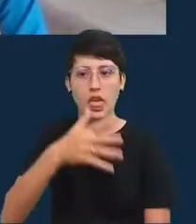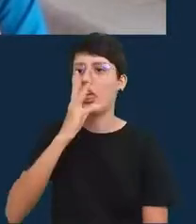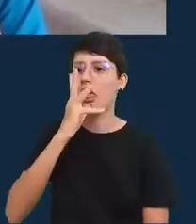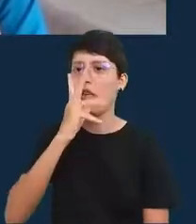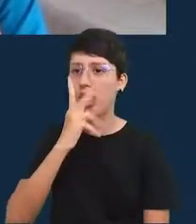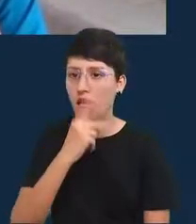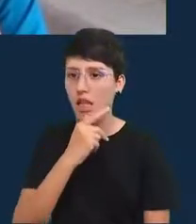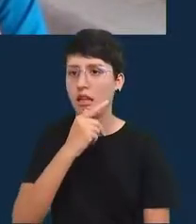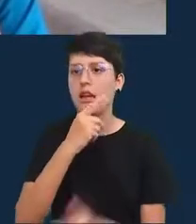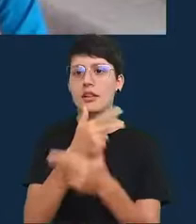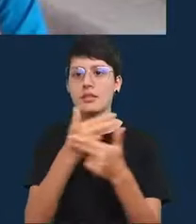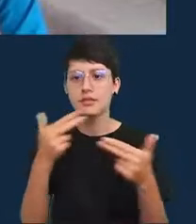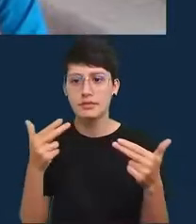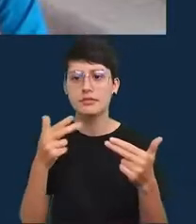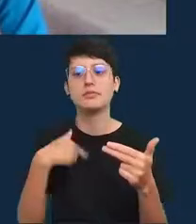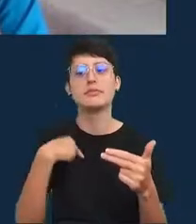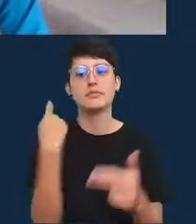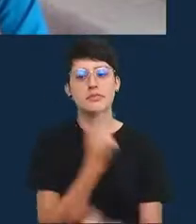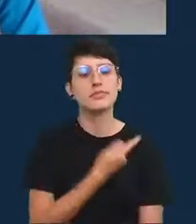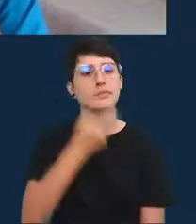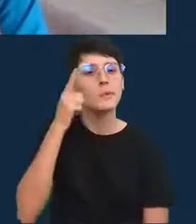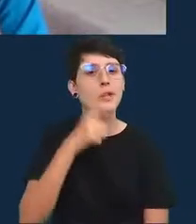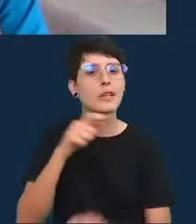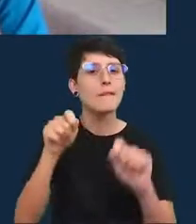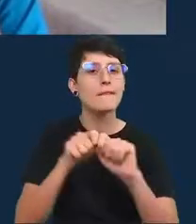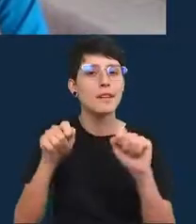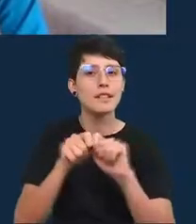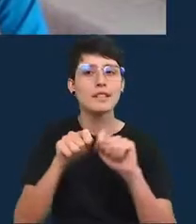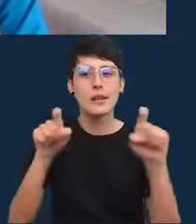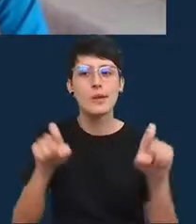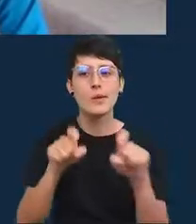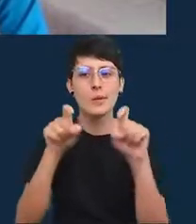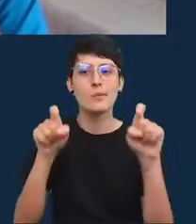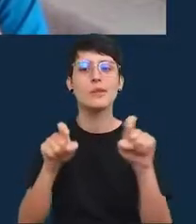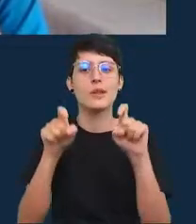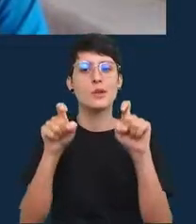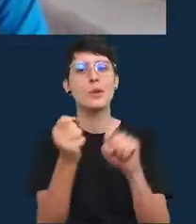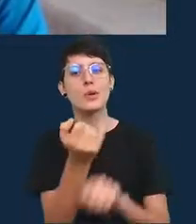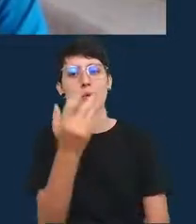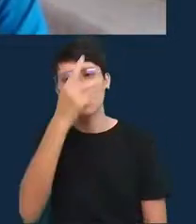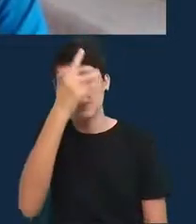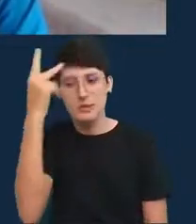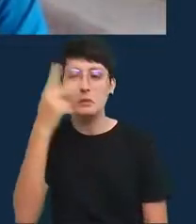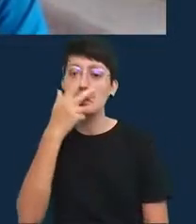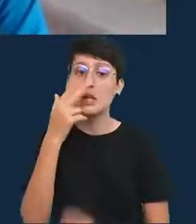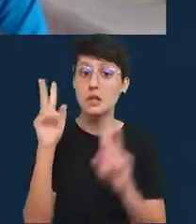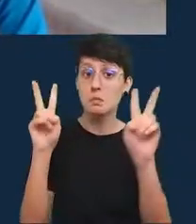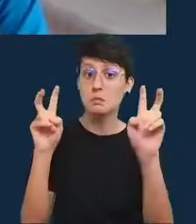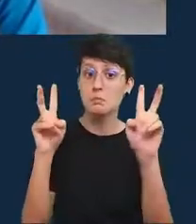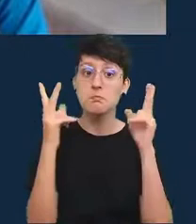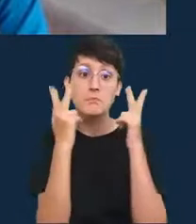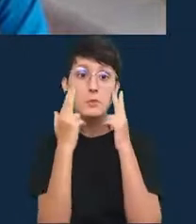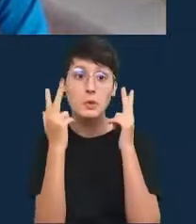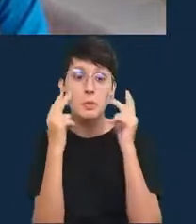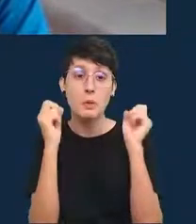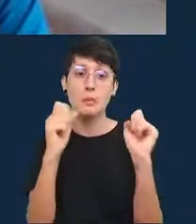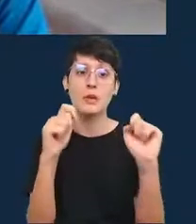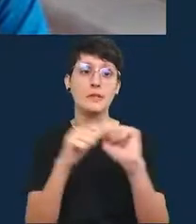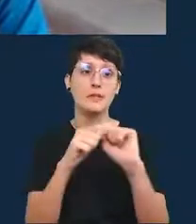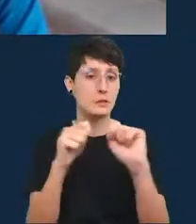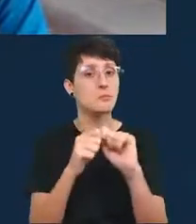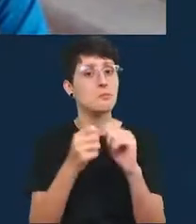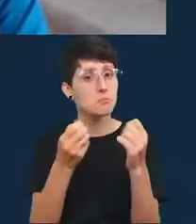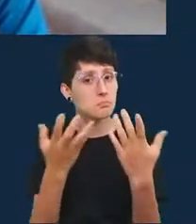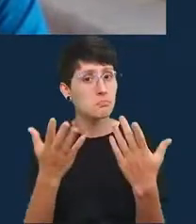a gente consegue fazer no computador pessoas normais podem fazer isso então a gente pode fazer isso no